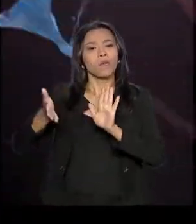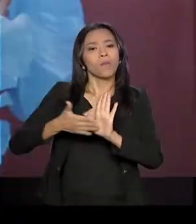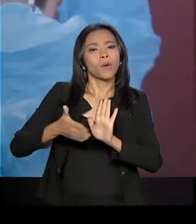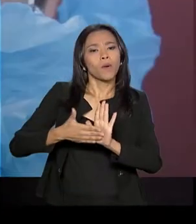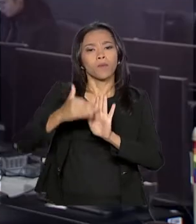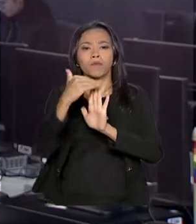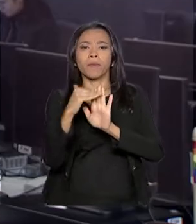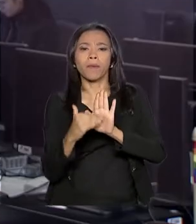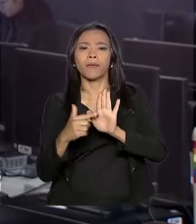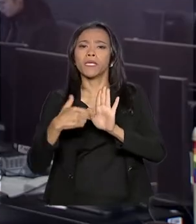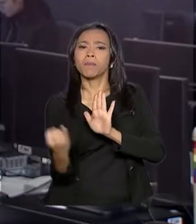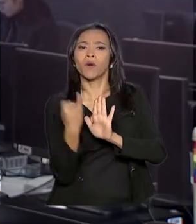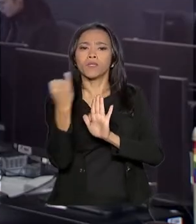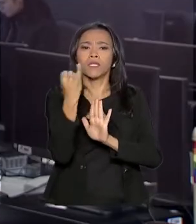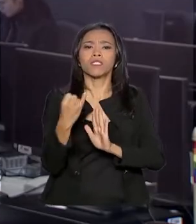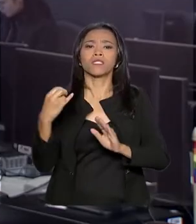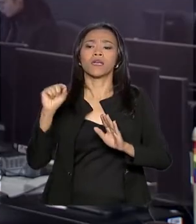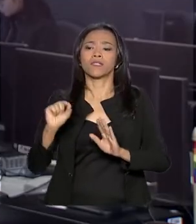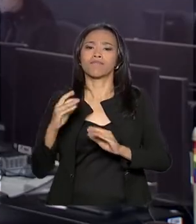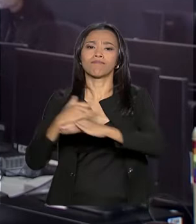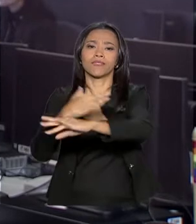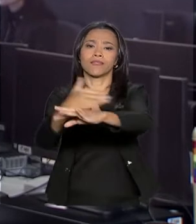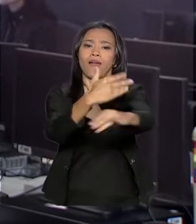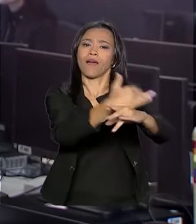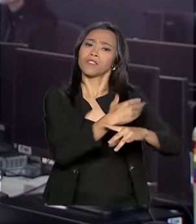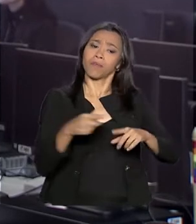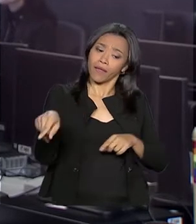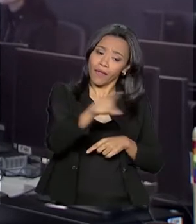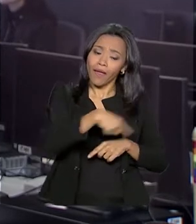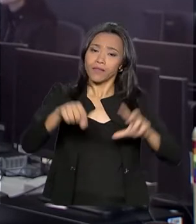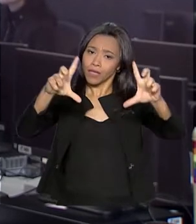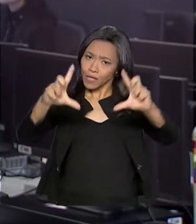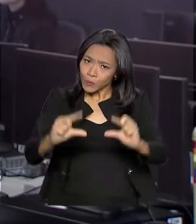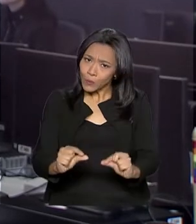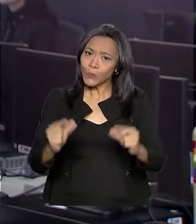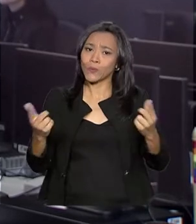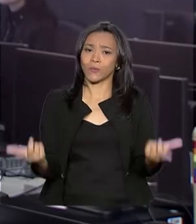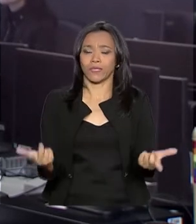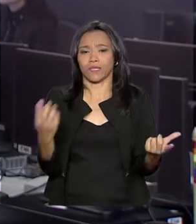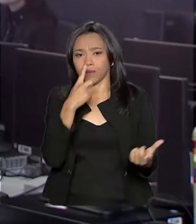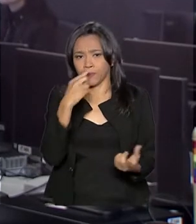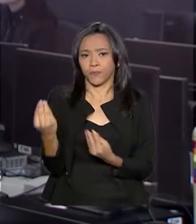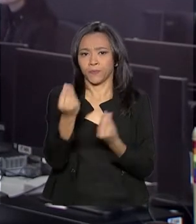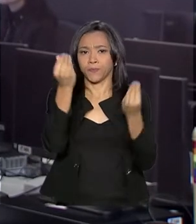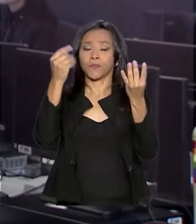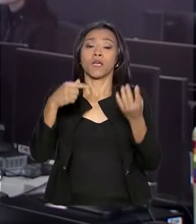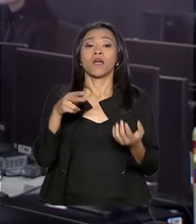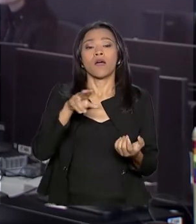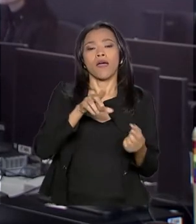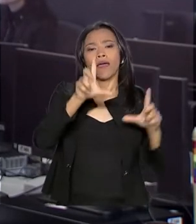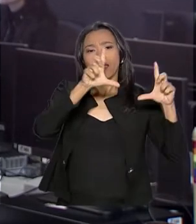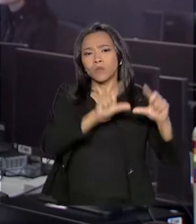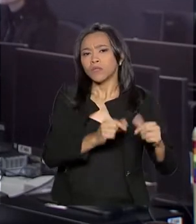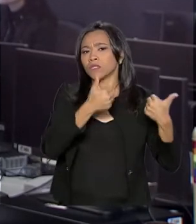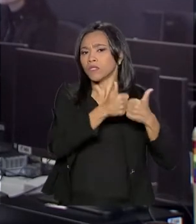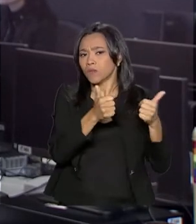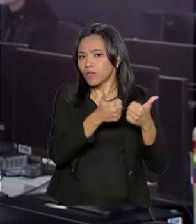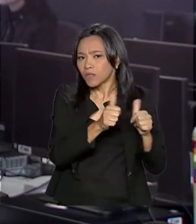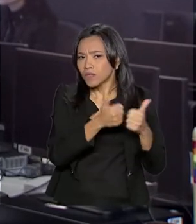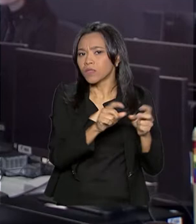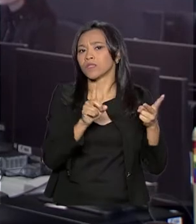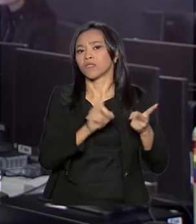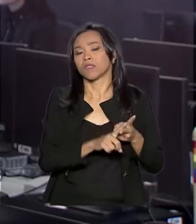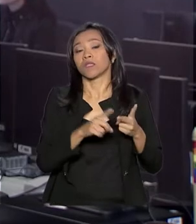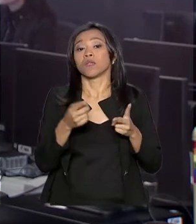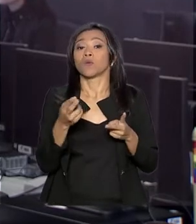nas grandes cidades para diminuir a poluição, como o uso de transporte público, uso de tecnologias renováveis para